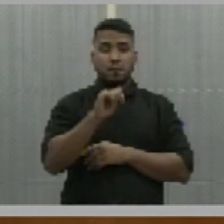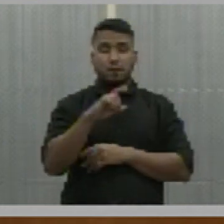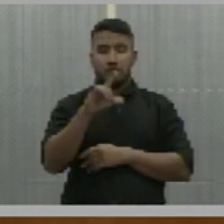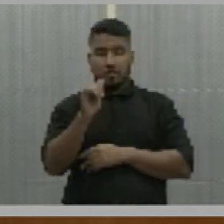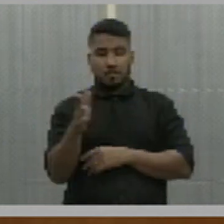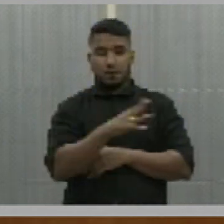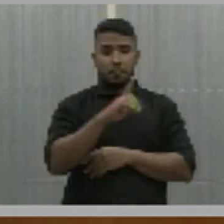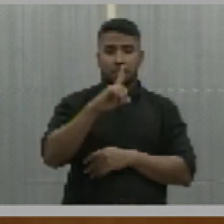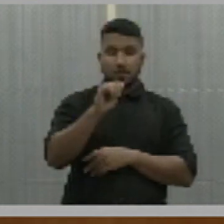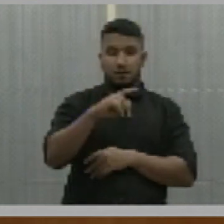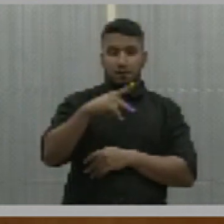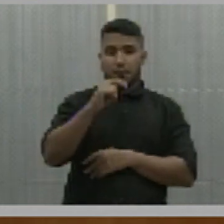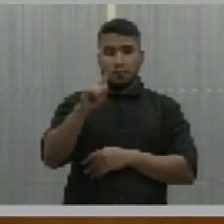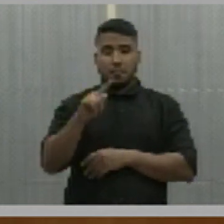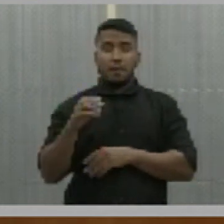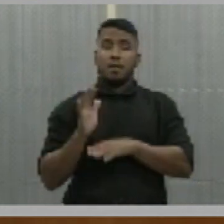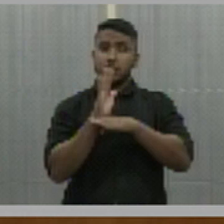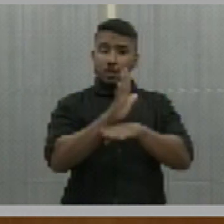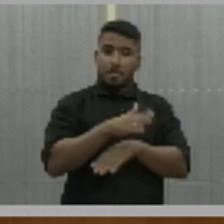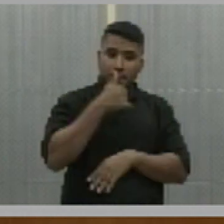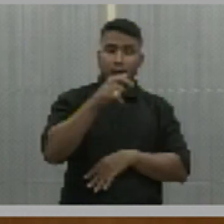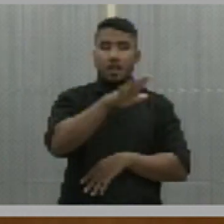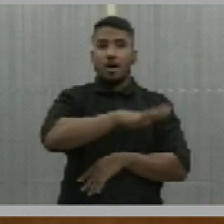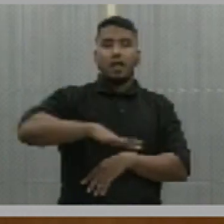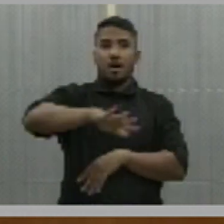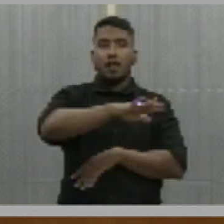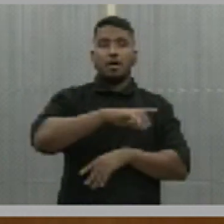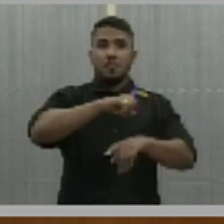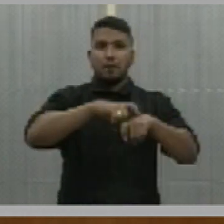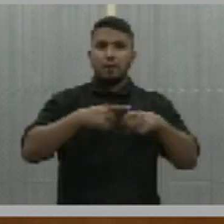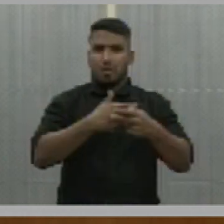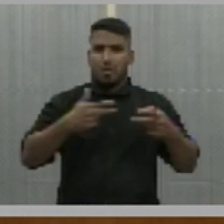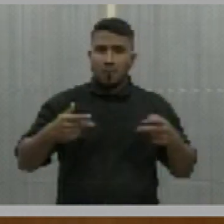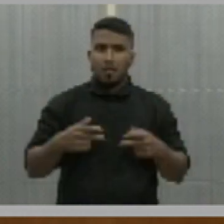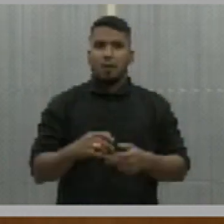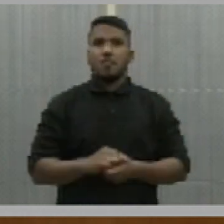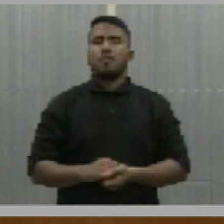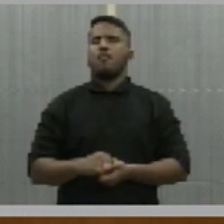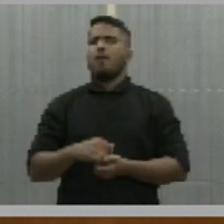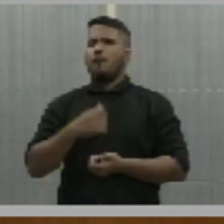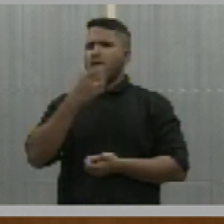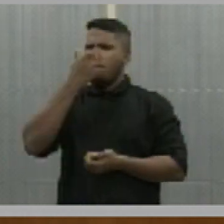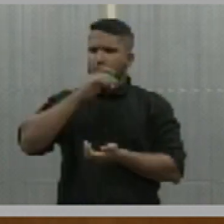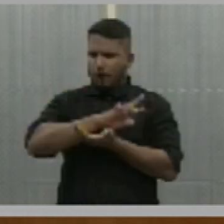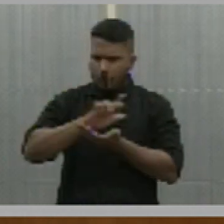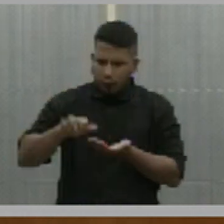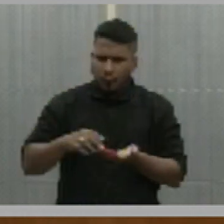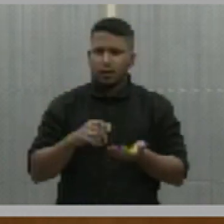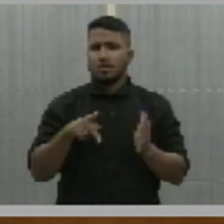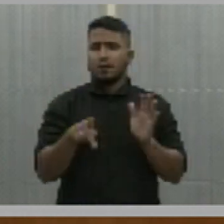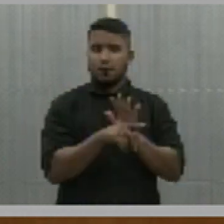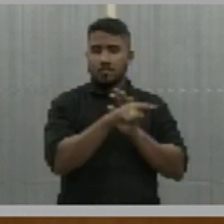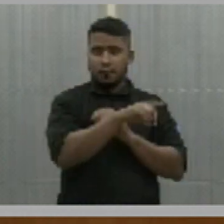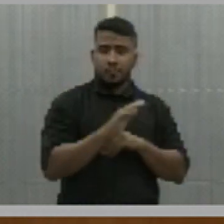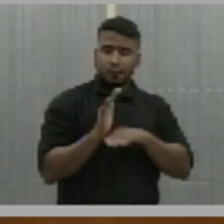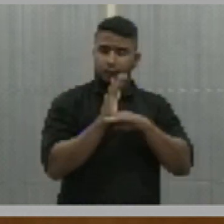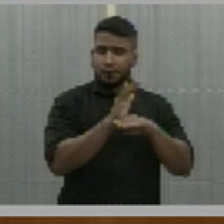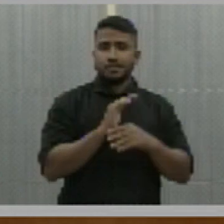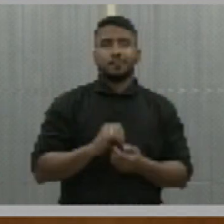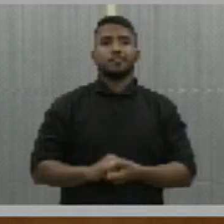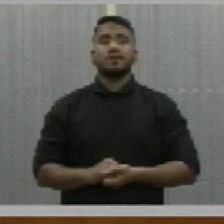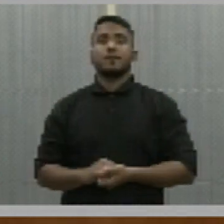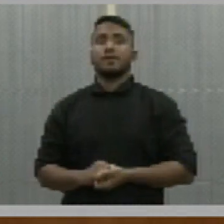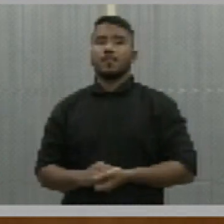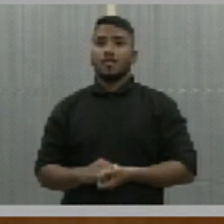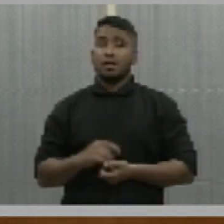estruturar melhor a agroindústria de beneficiamento de polpa de frutas também da Fundação da Paz. Ou seja, a